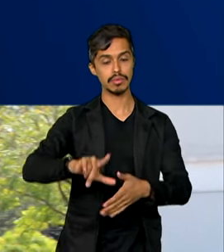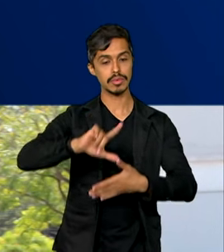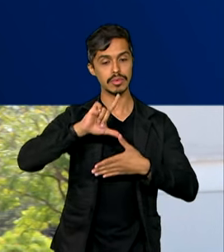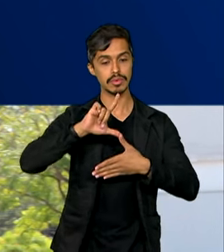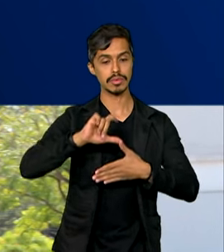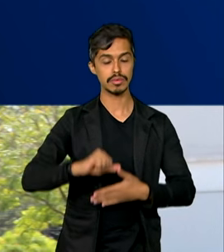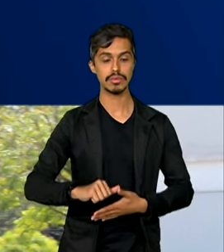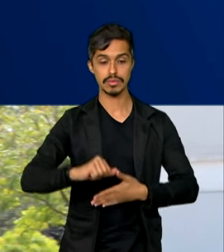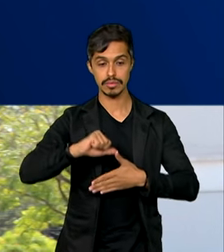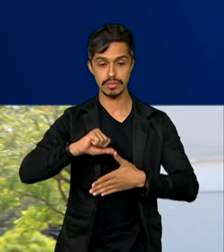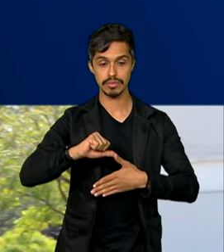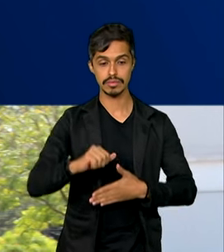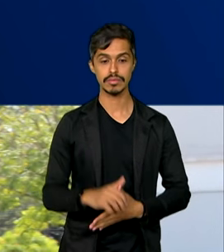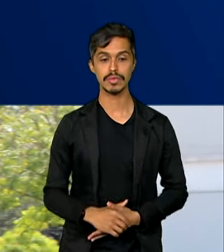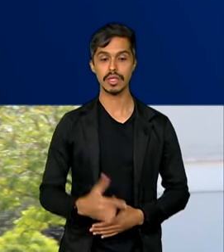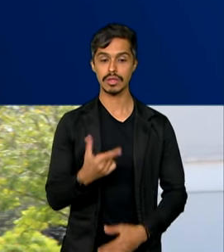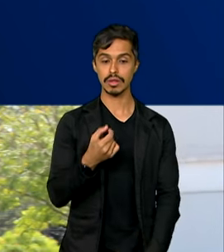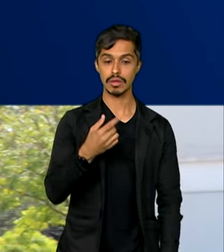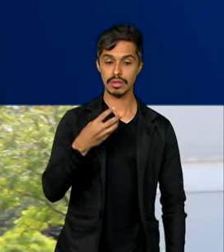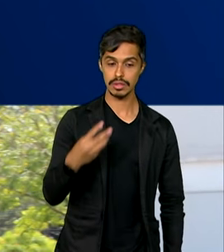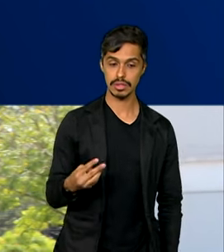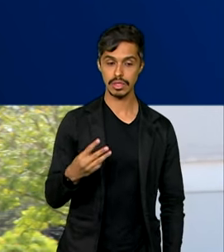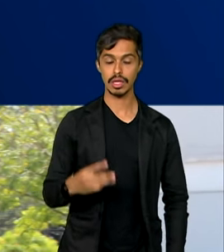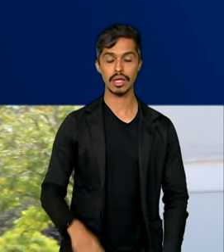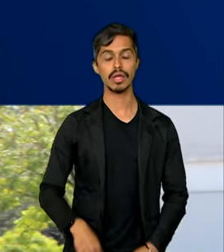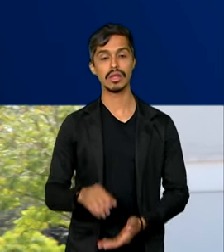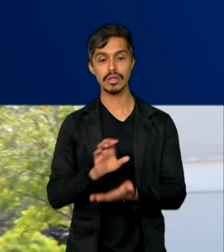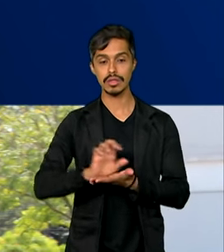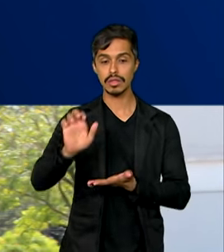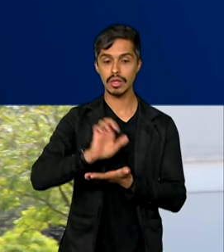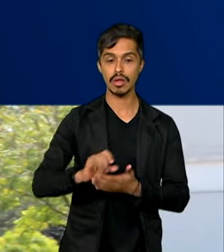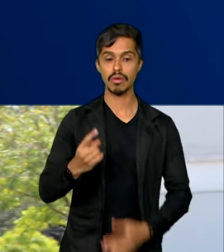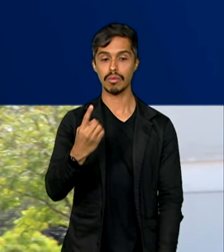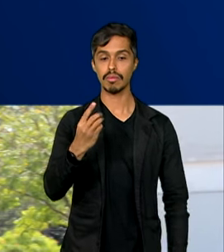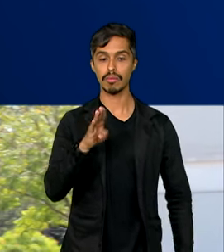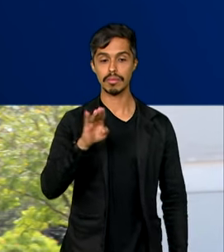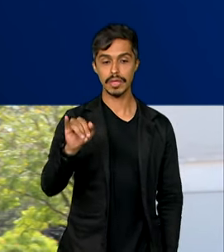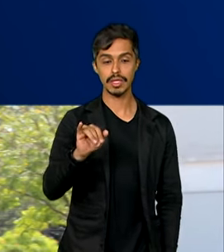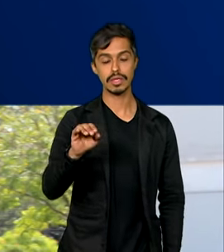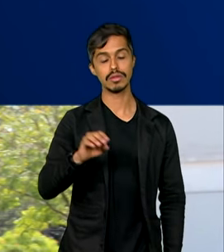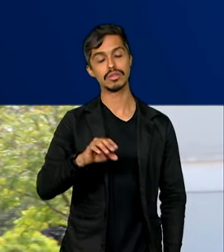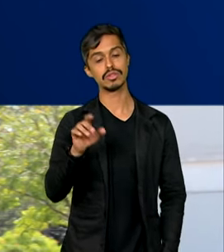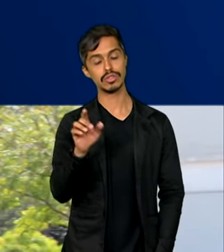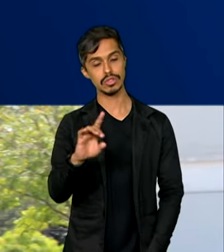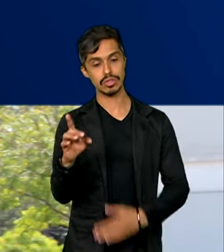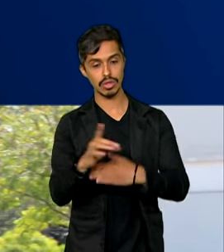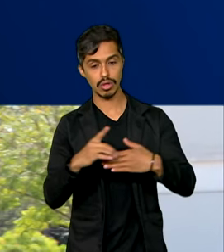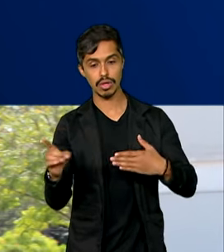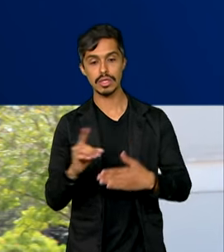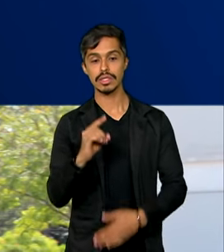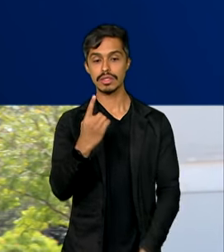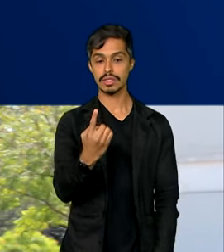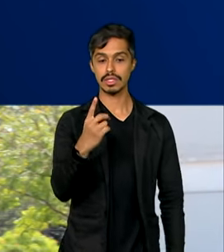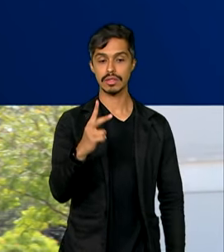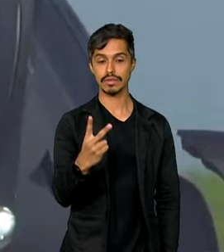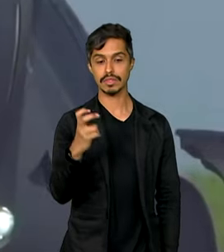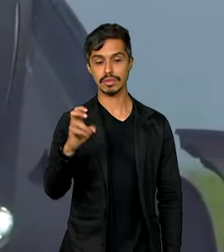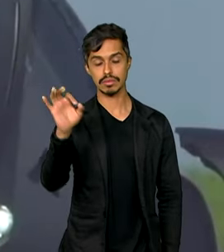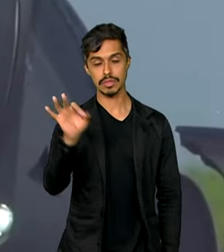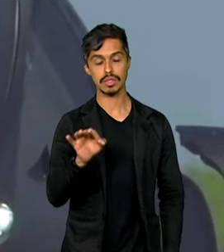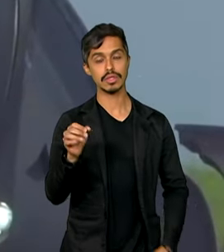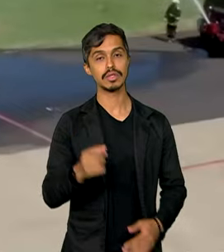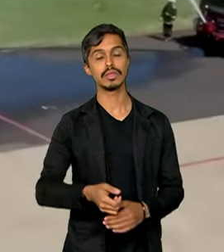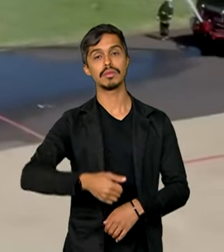Sul. Em 2023, as exportações passaram de 1 bilhão de dólares, 125% a mais